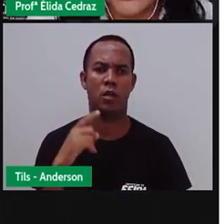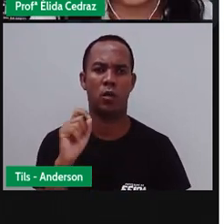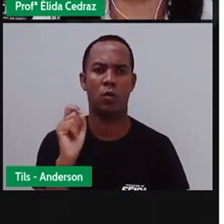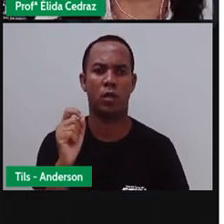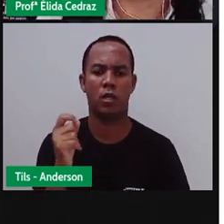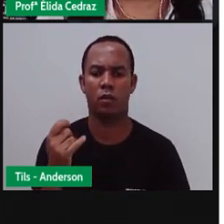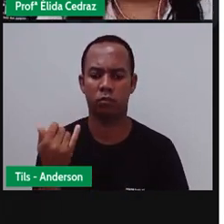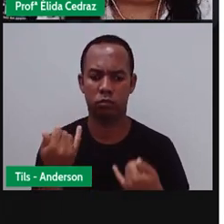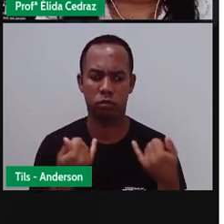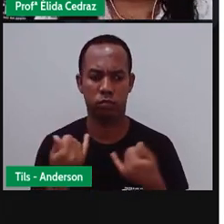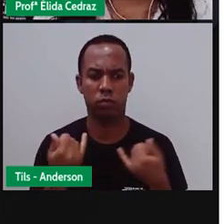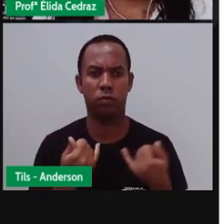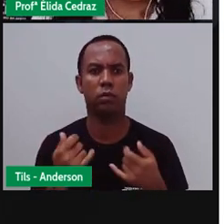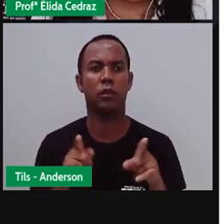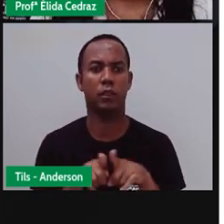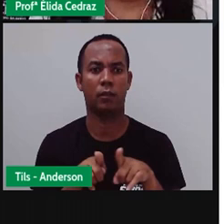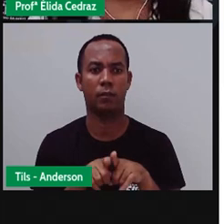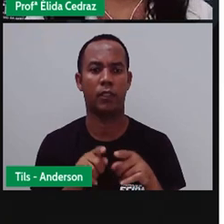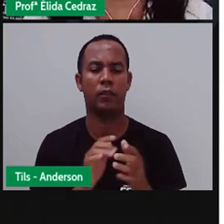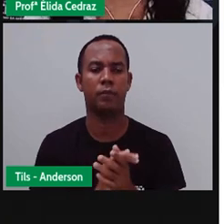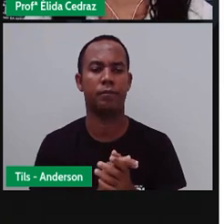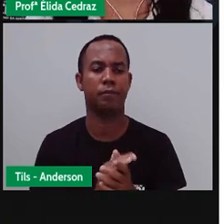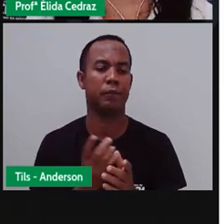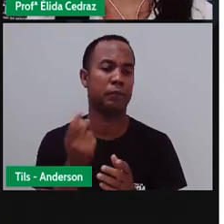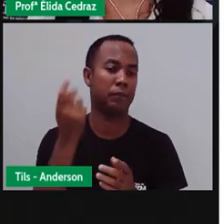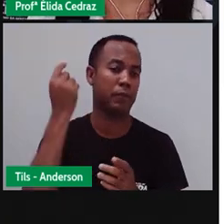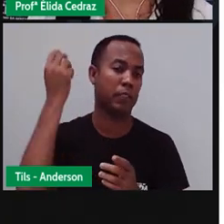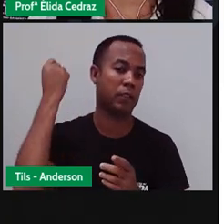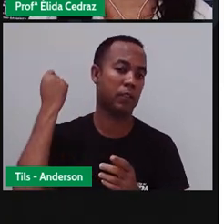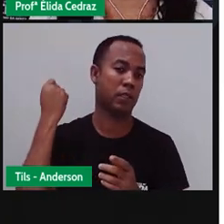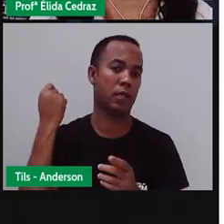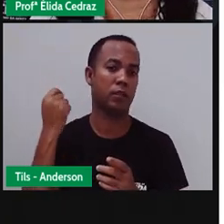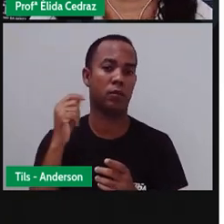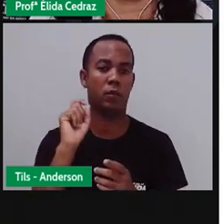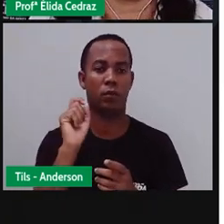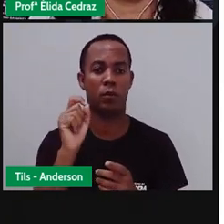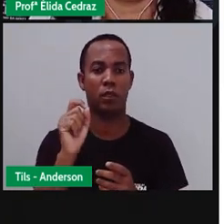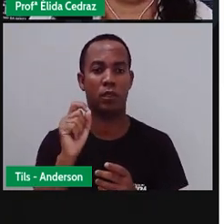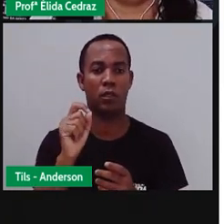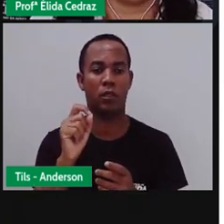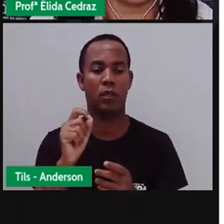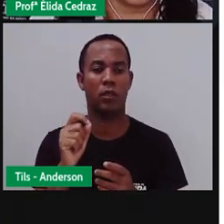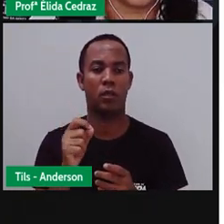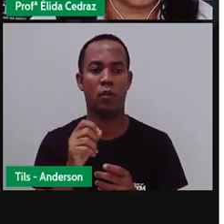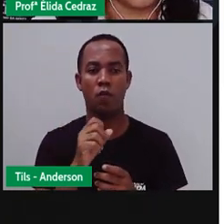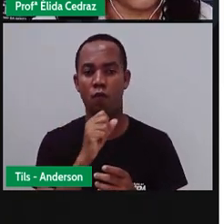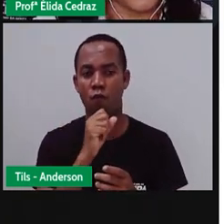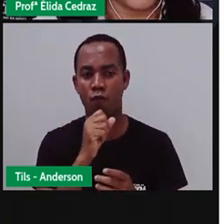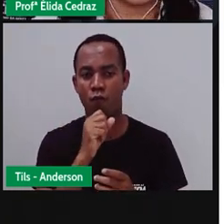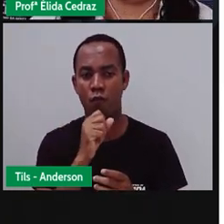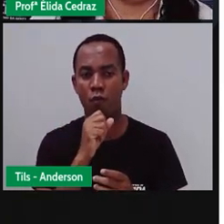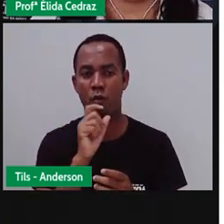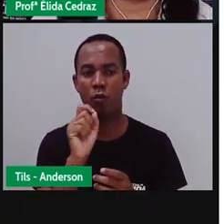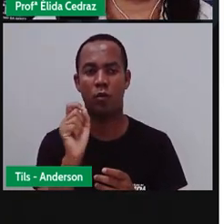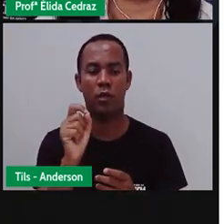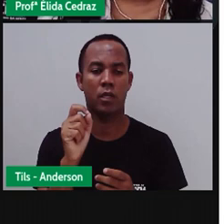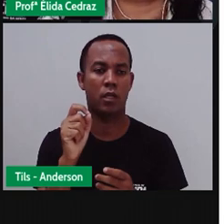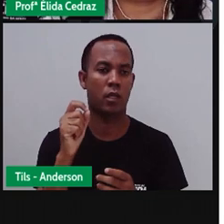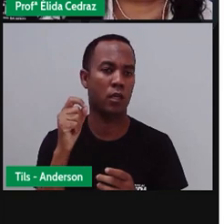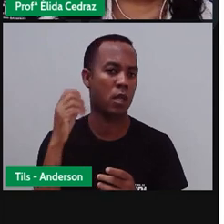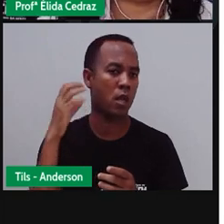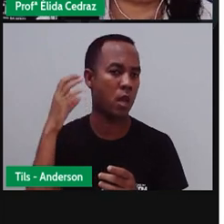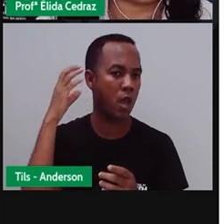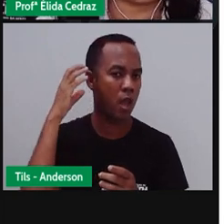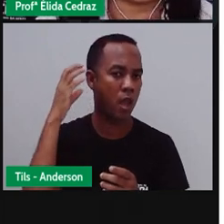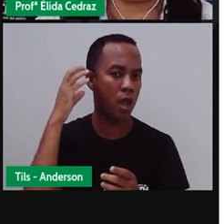no rádio. Quando os meus avós, todos os dias, sentavam na frente do rádio para ouvir